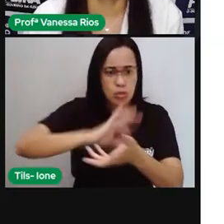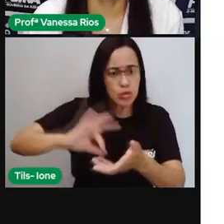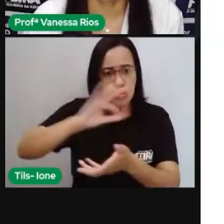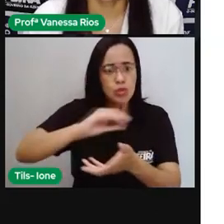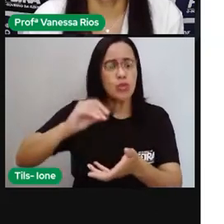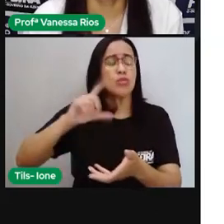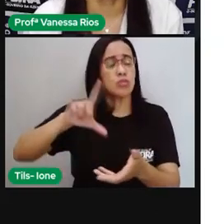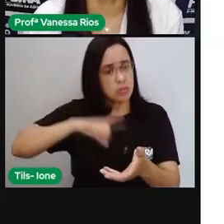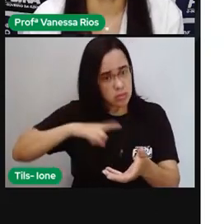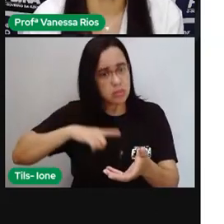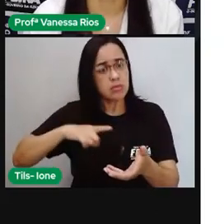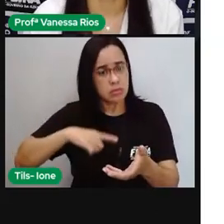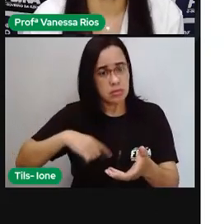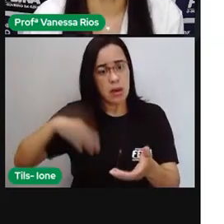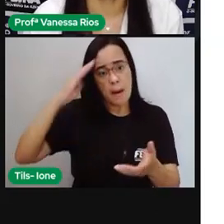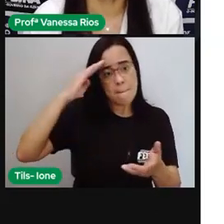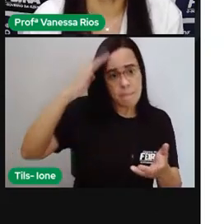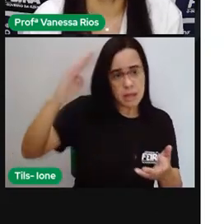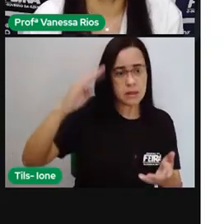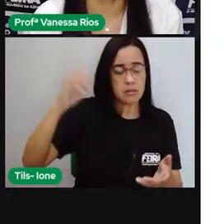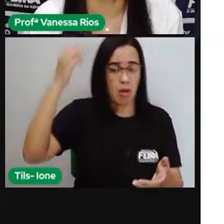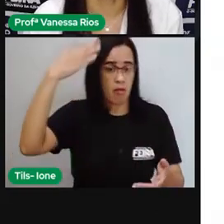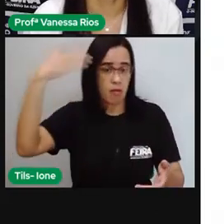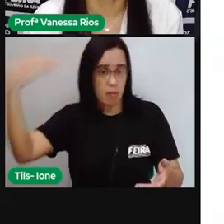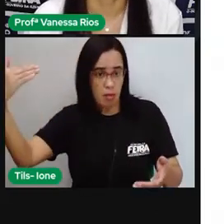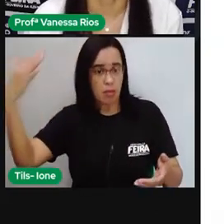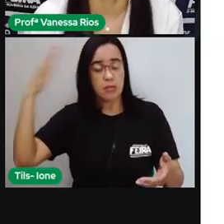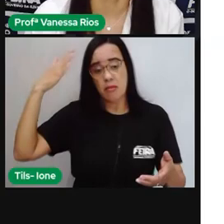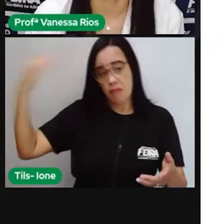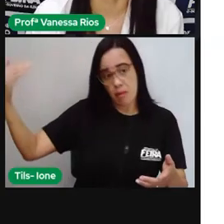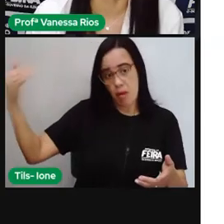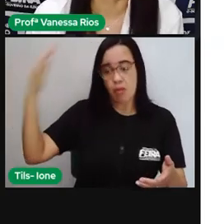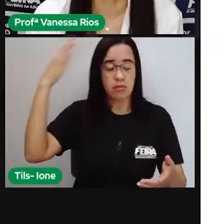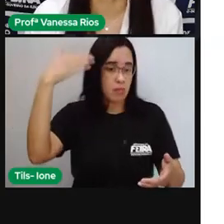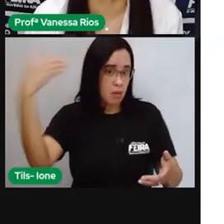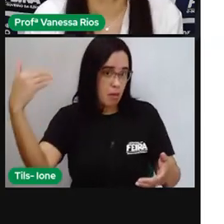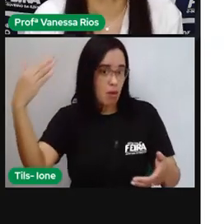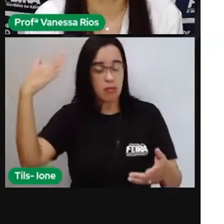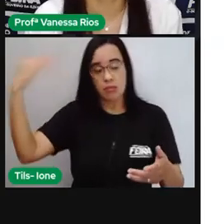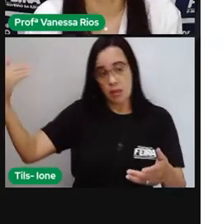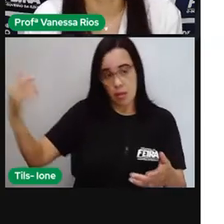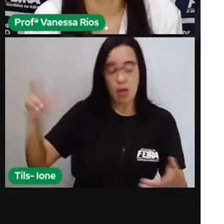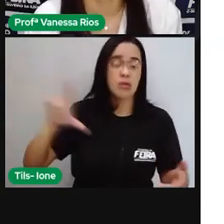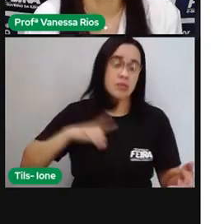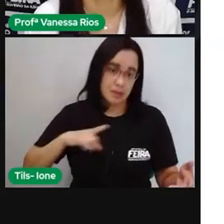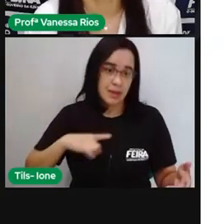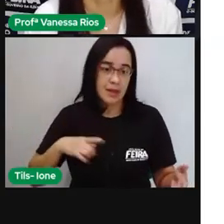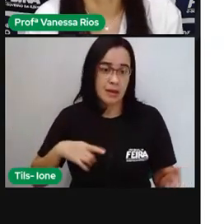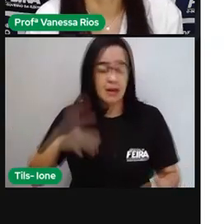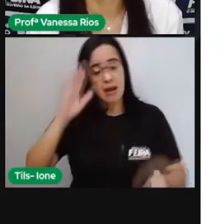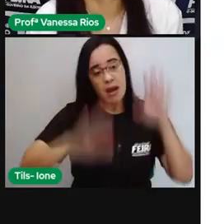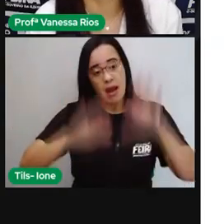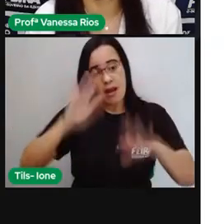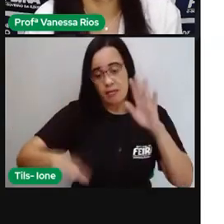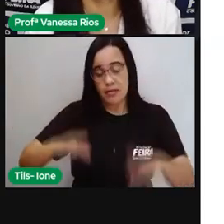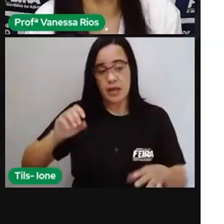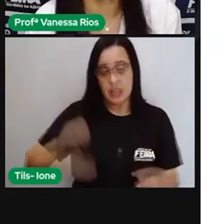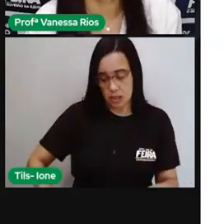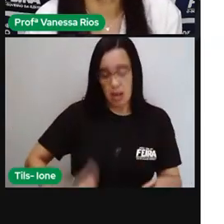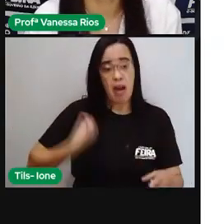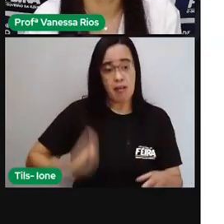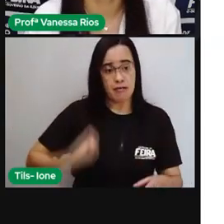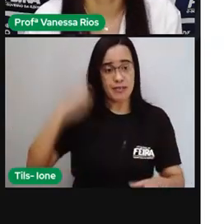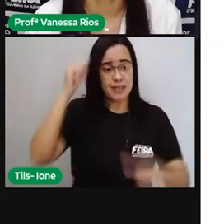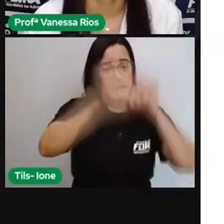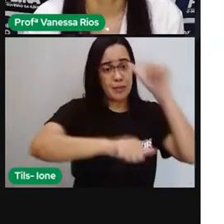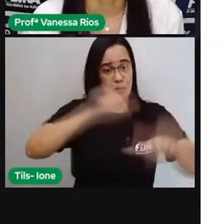artistas pessoas que se tornaram aí famosos por determinado acontecimento ou determinada ação da